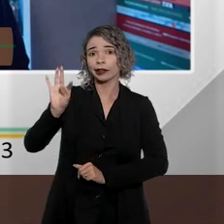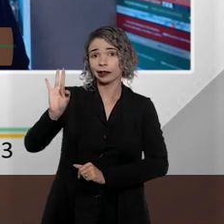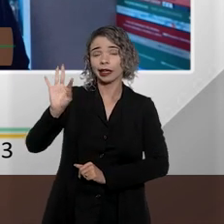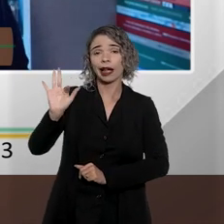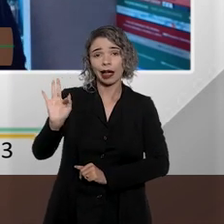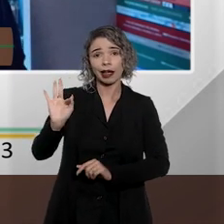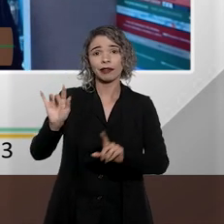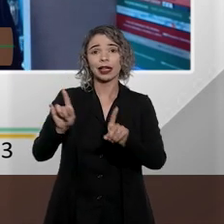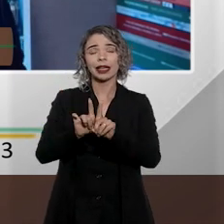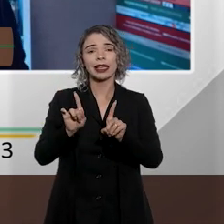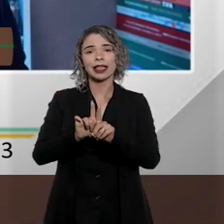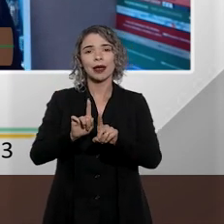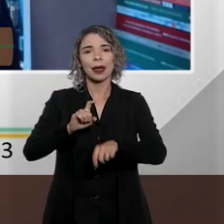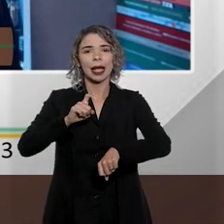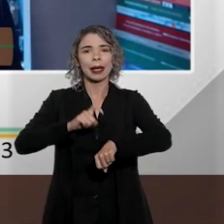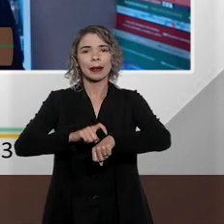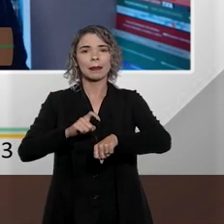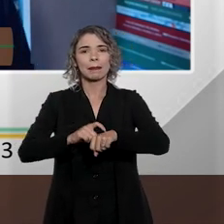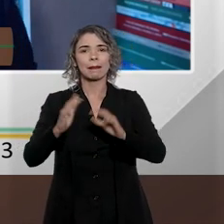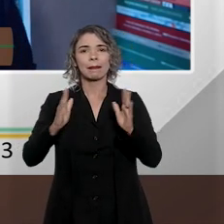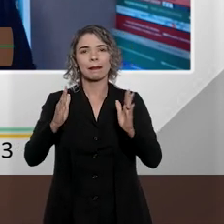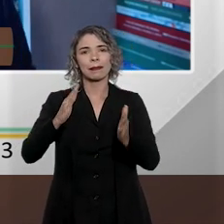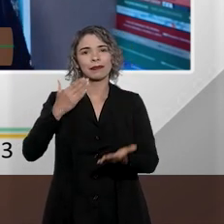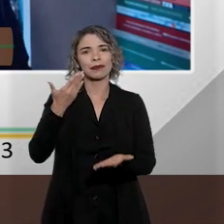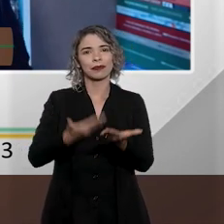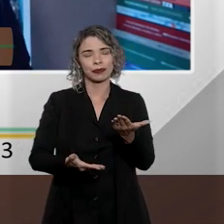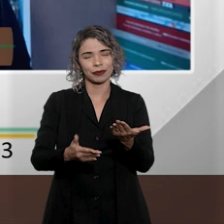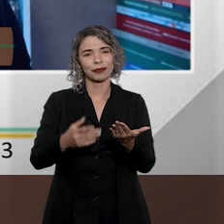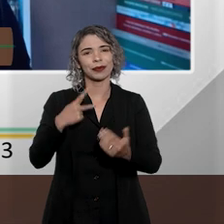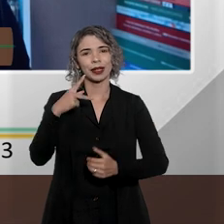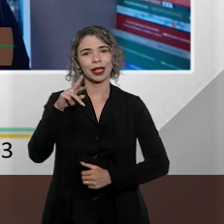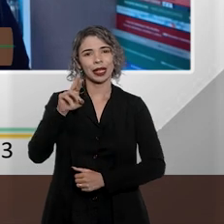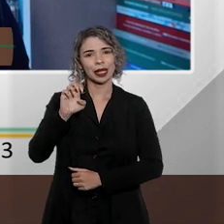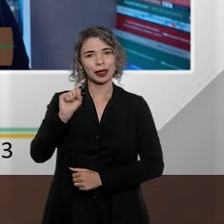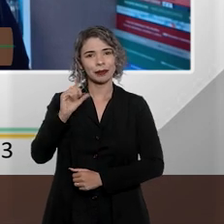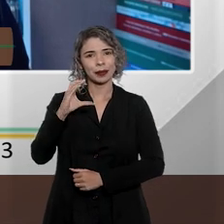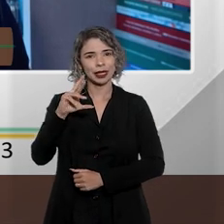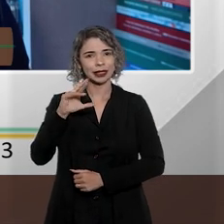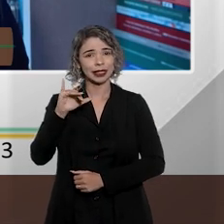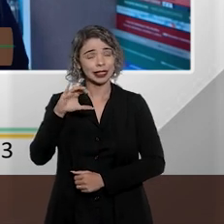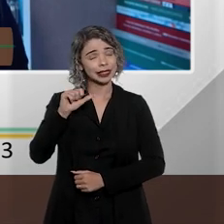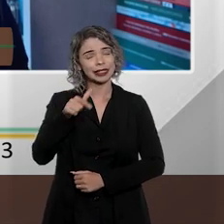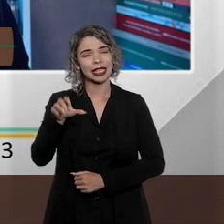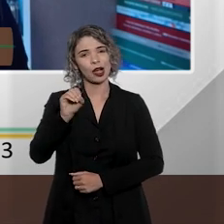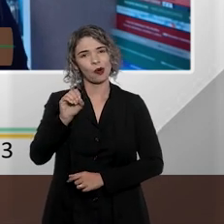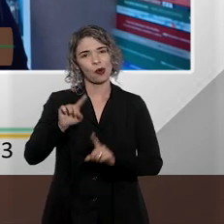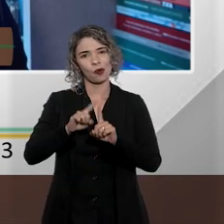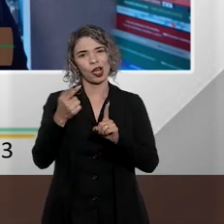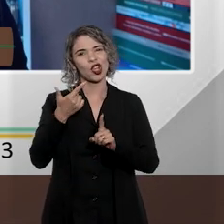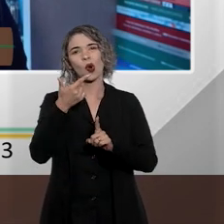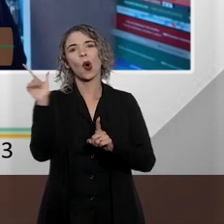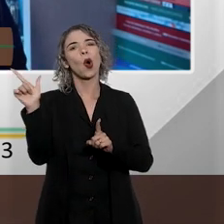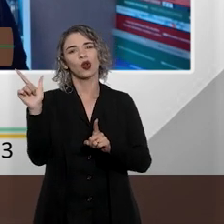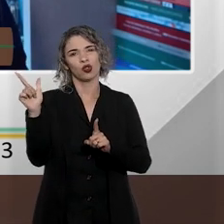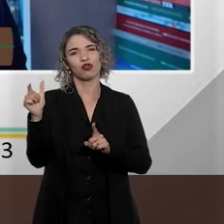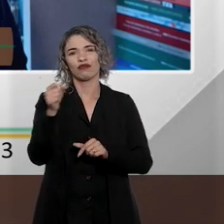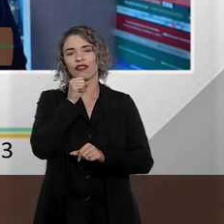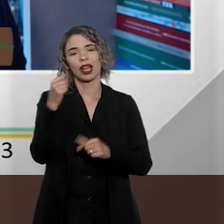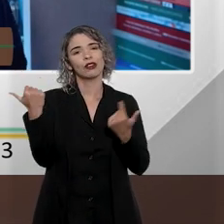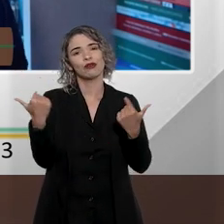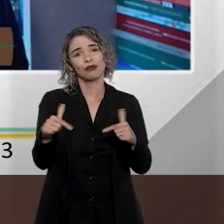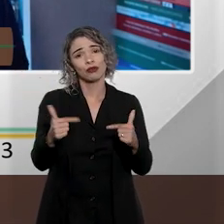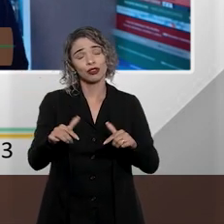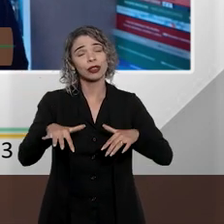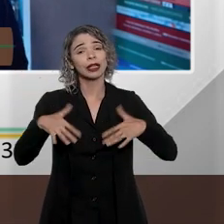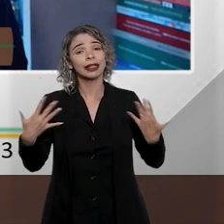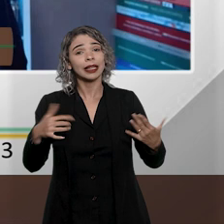era a questão da prescritibilidade de uma conduta que a outra não apresentava de modo igual. Então,